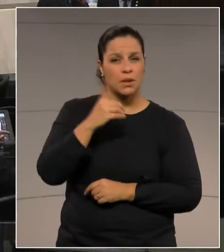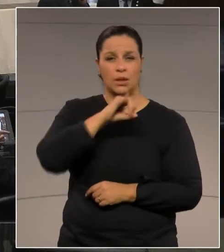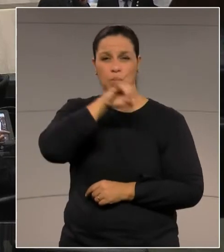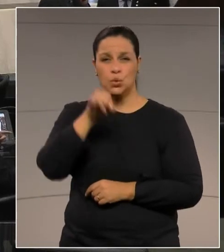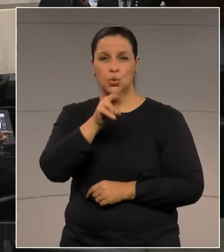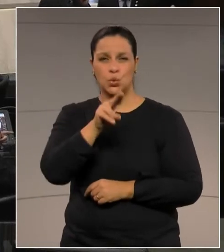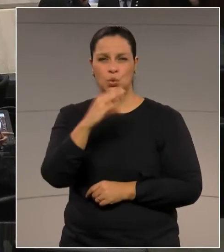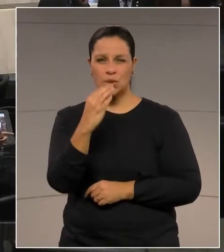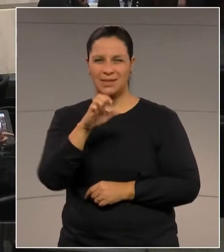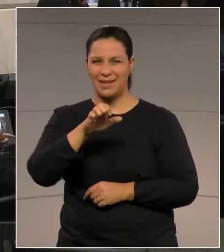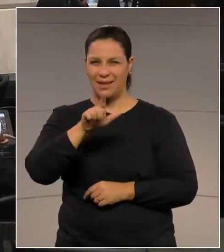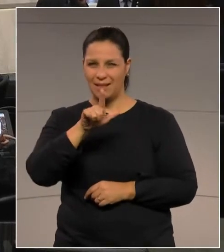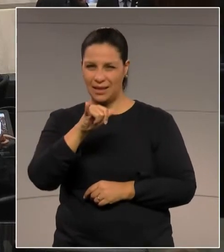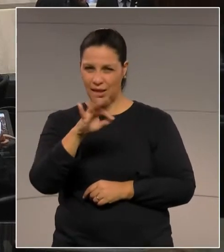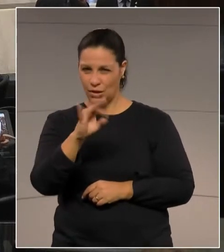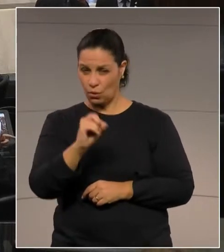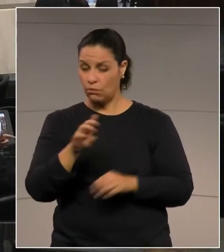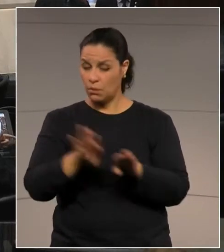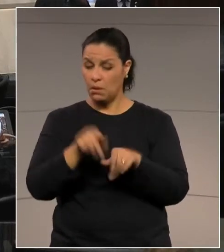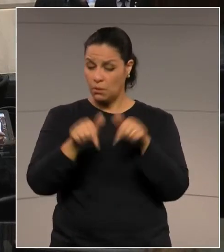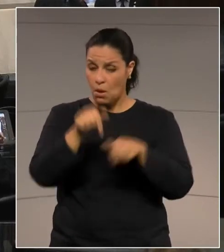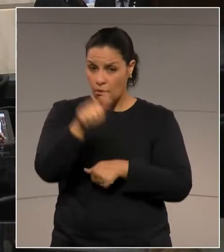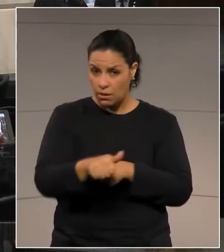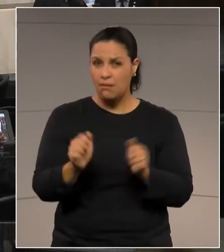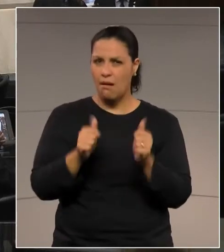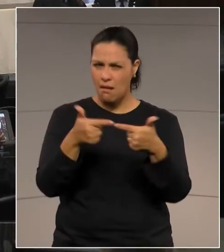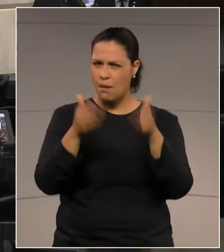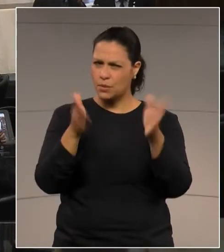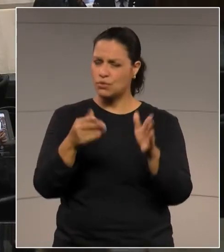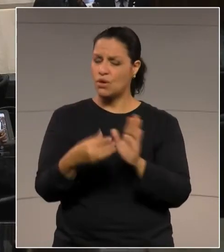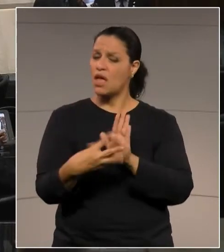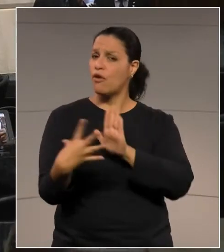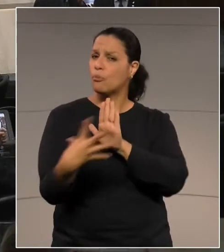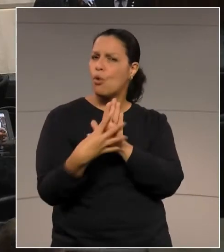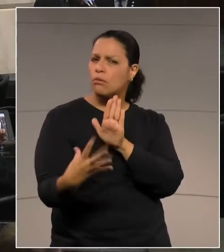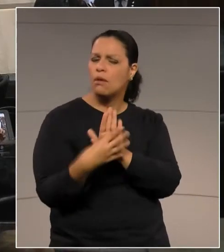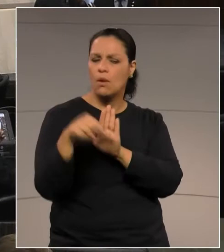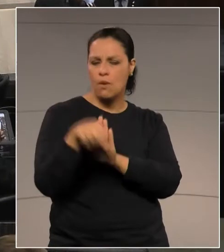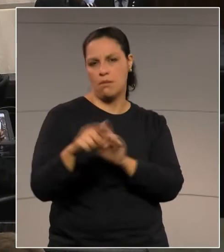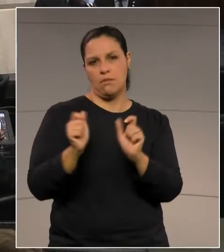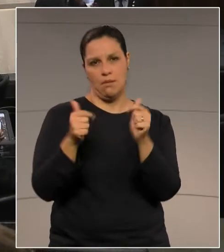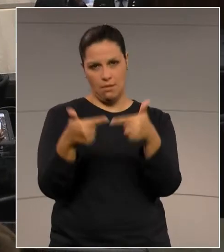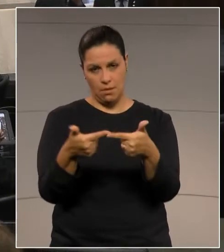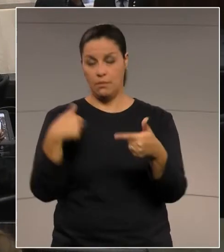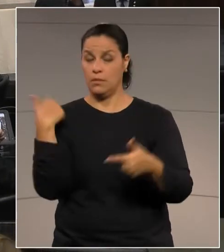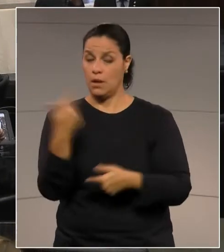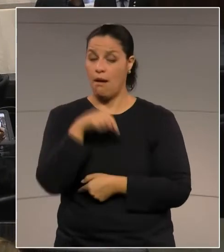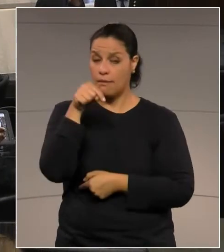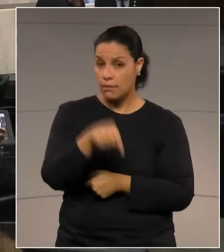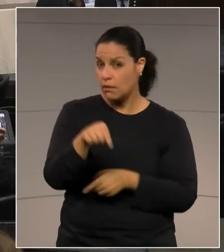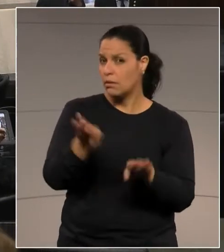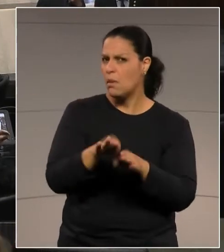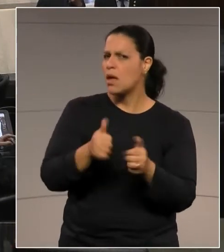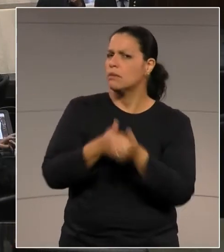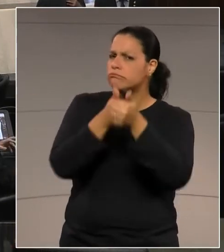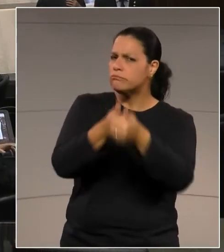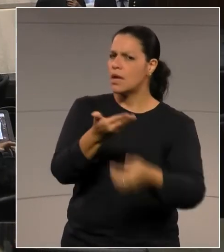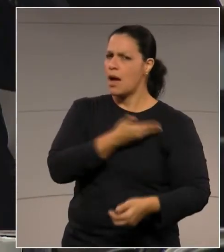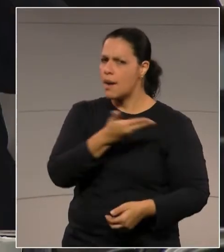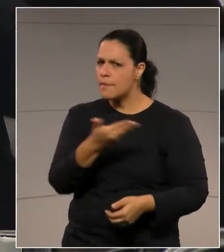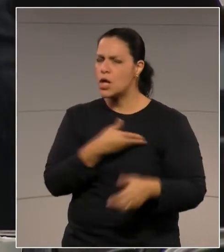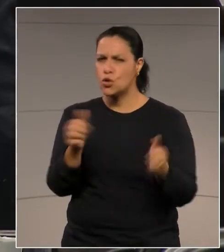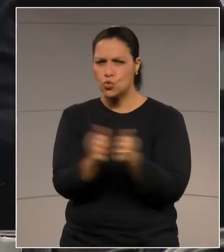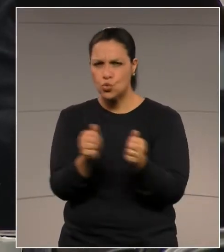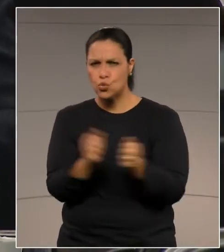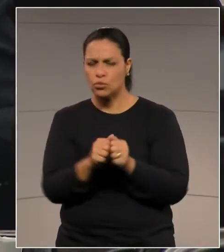digo deputado, que esteve com a gente aqui, deputado, e deu exemplo nessa casa. Deputado Jocelito Canto aqui, companheiro dos companheiros,